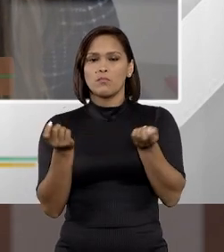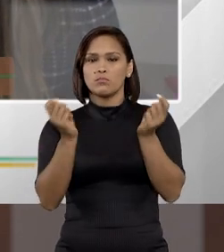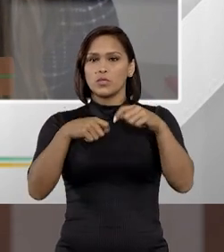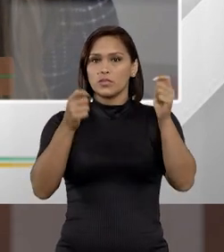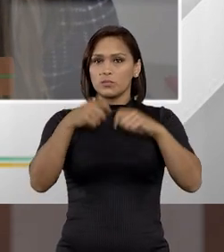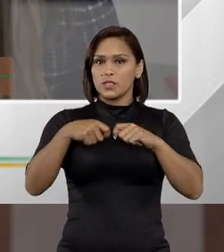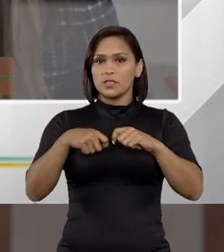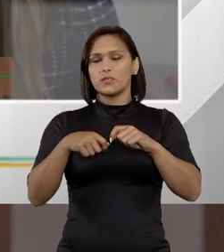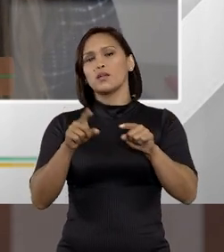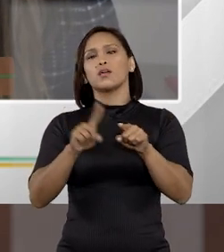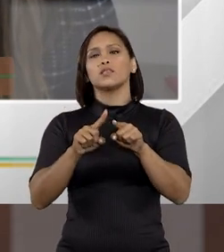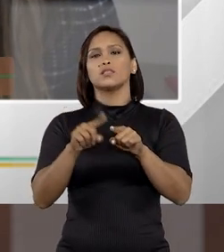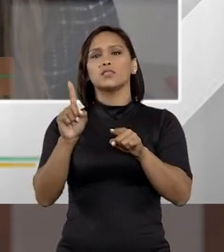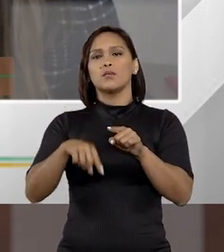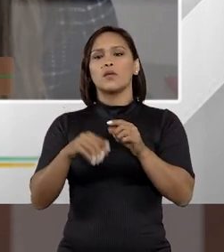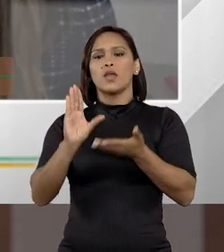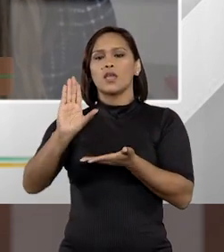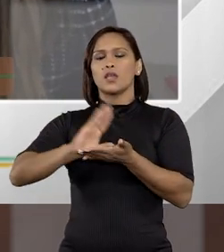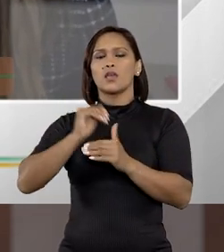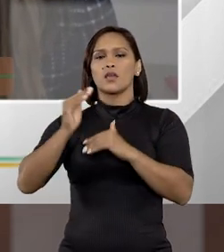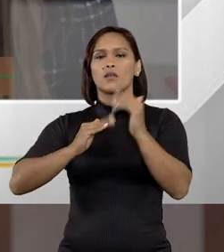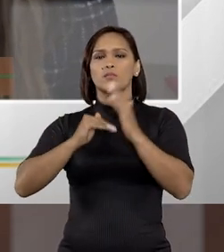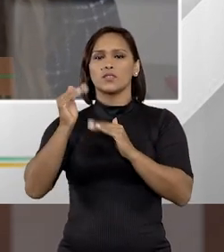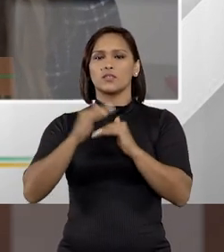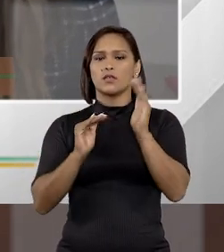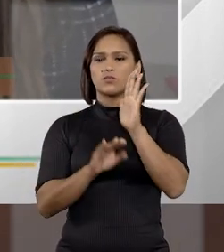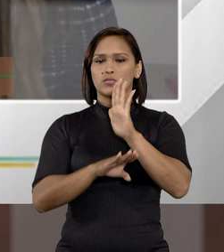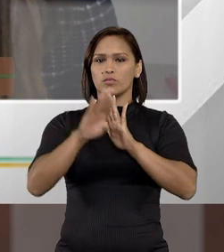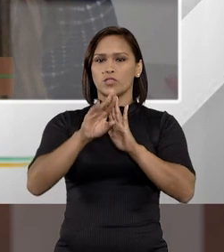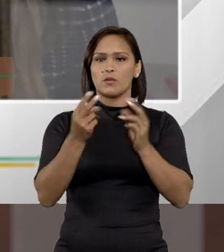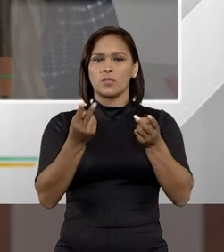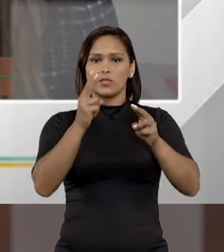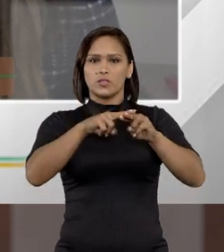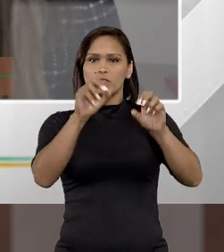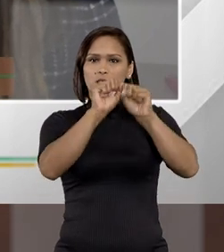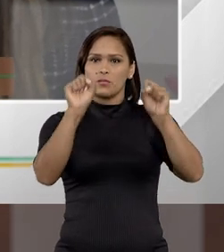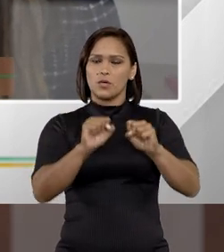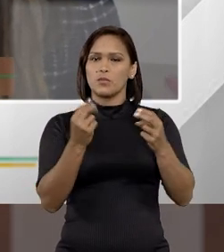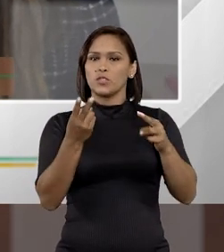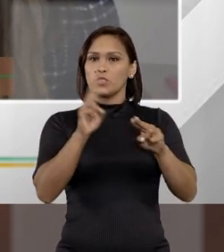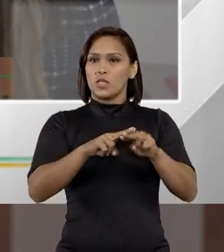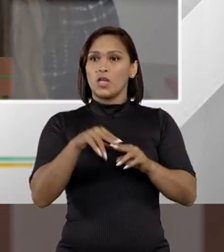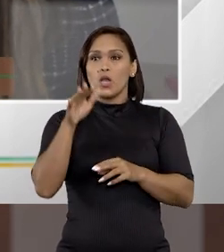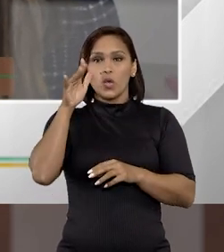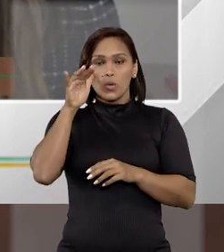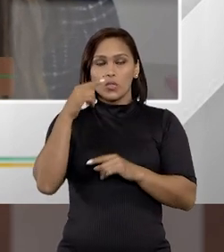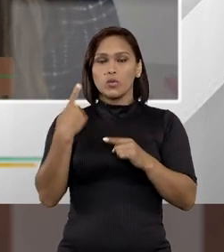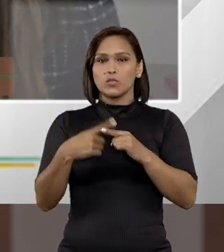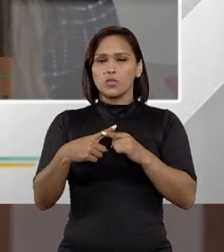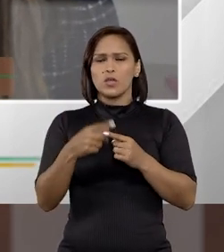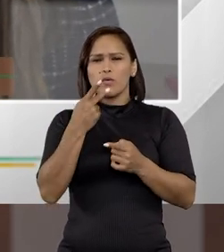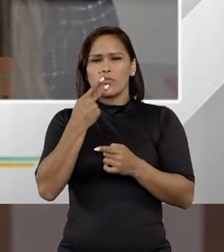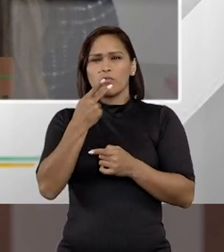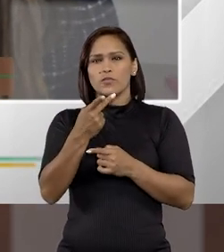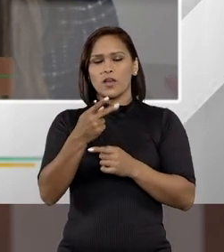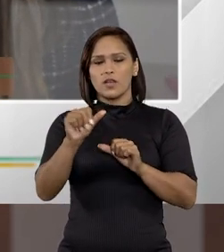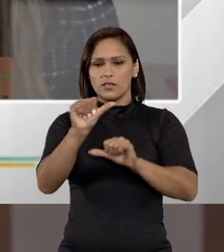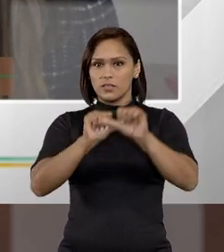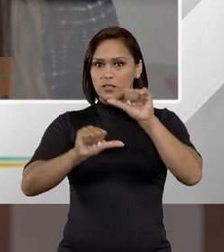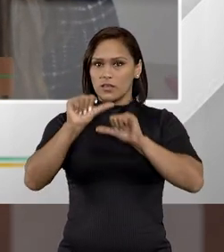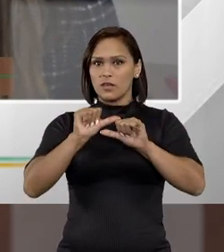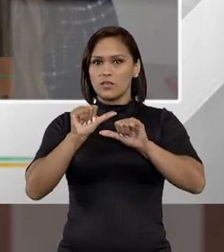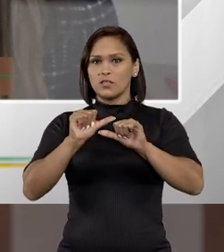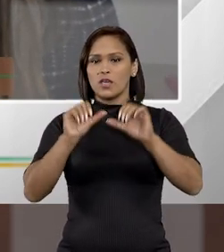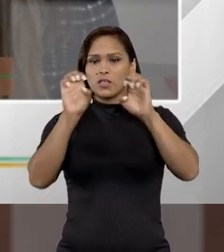condições e até capacidade de aumento do sistema prisional, e eu acho que isso é muito curioso, porque quando se fala em